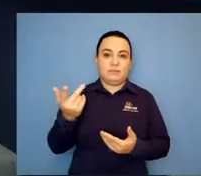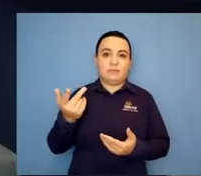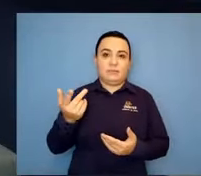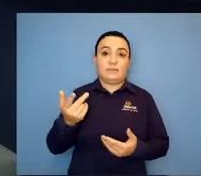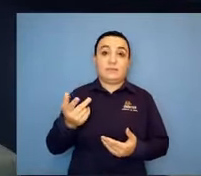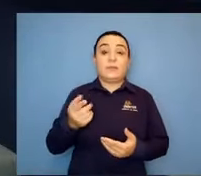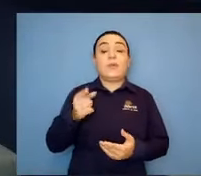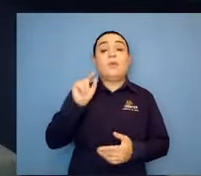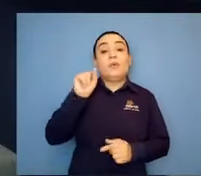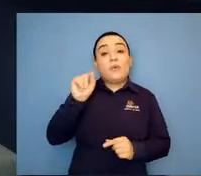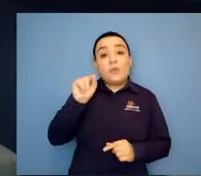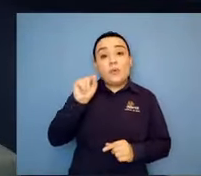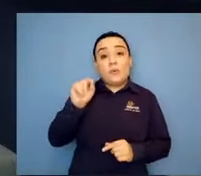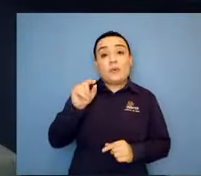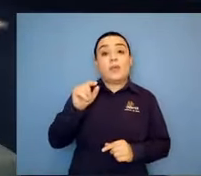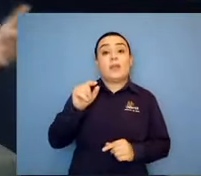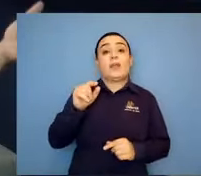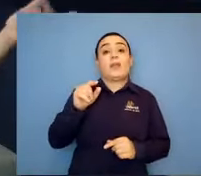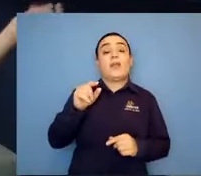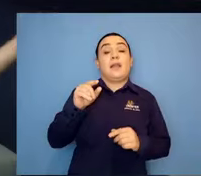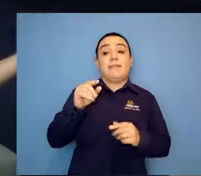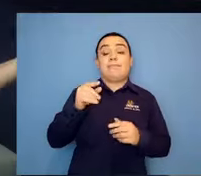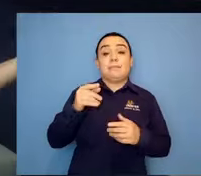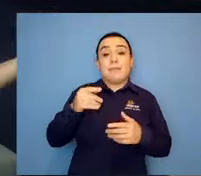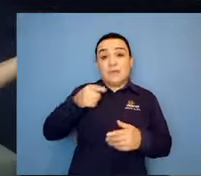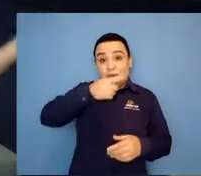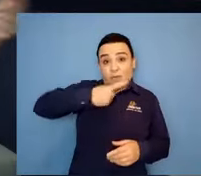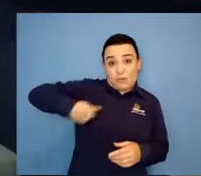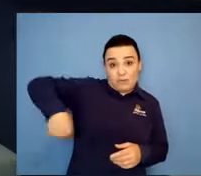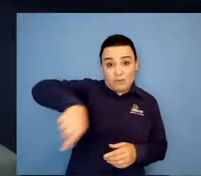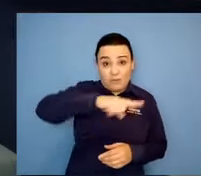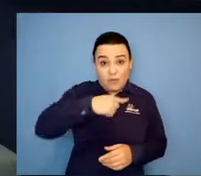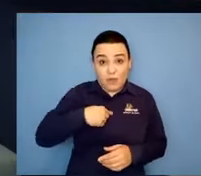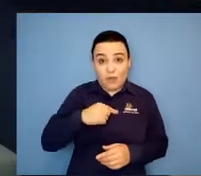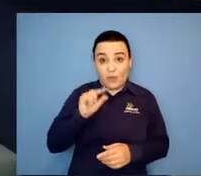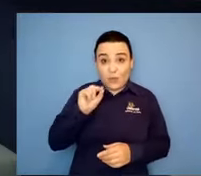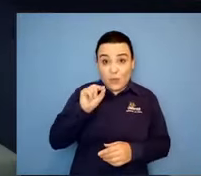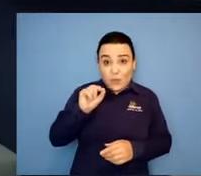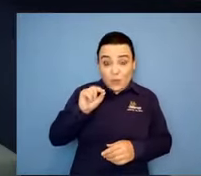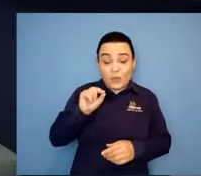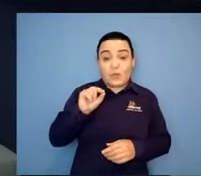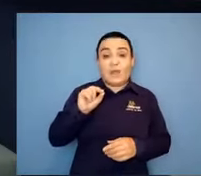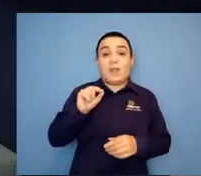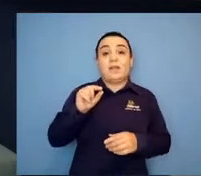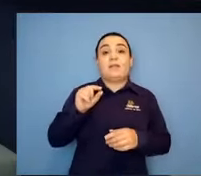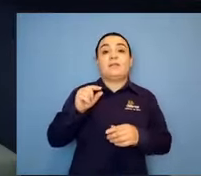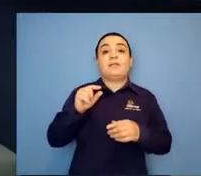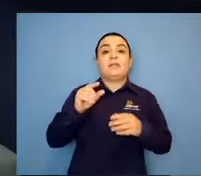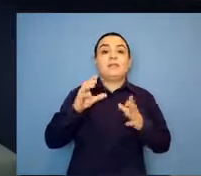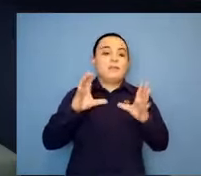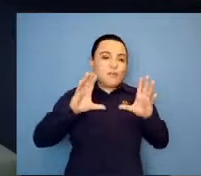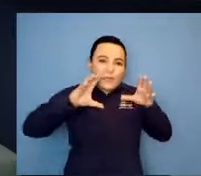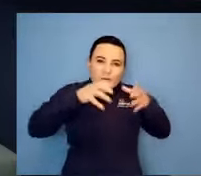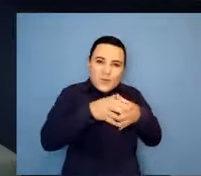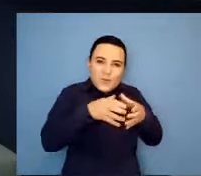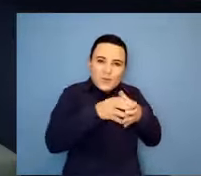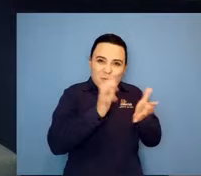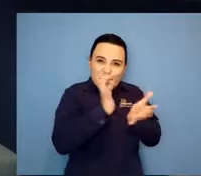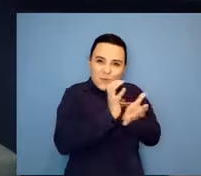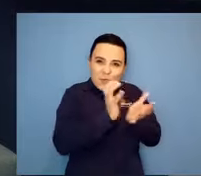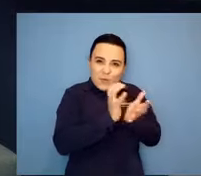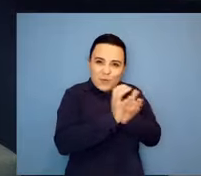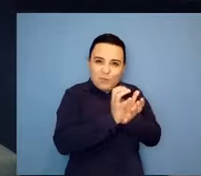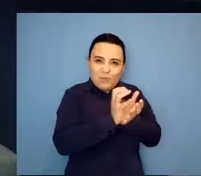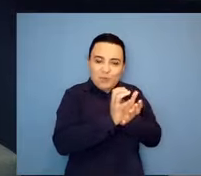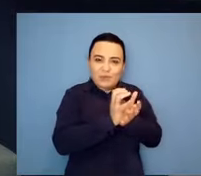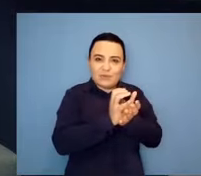adrenoleucodistrofia. E o troca-troca entre mães especiais, que é o grupo social, é independente do diagnóstico e idade.